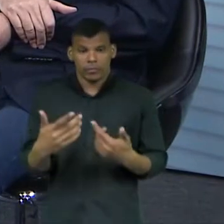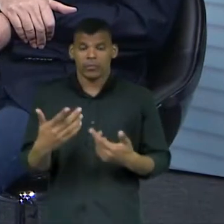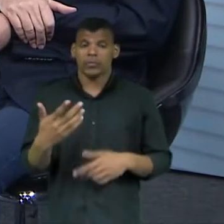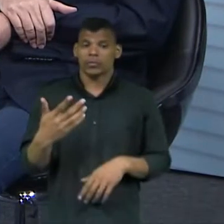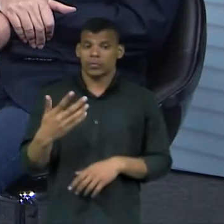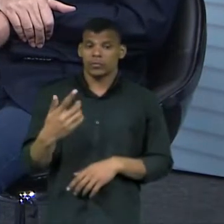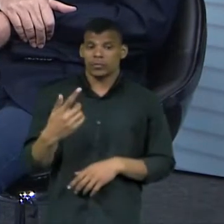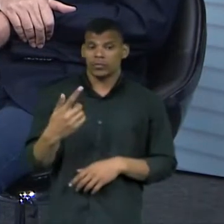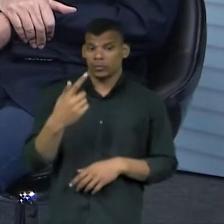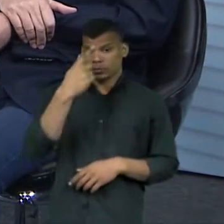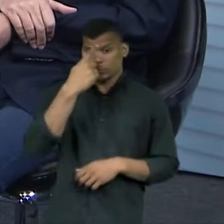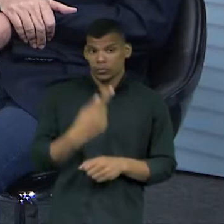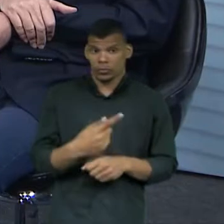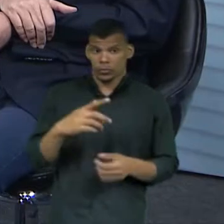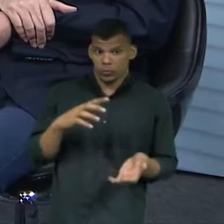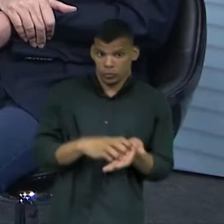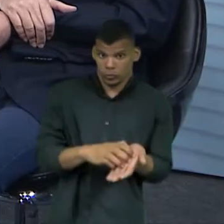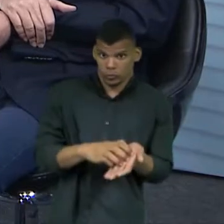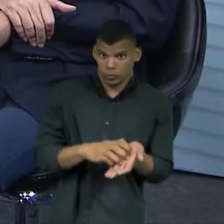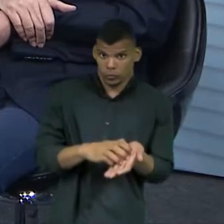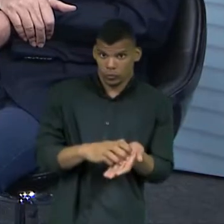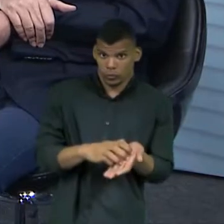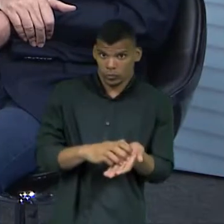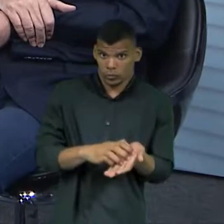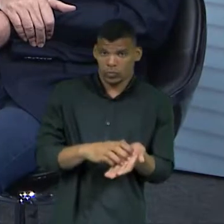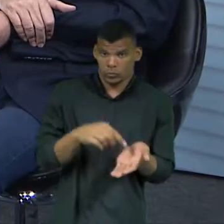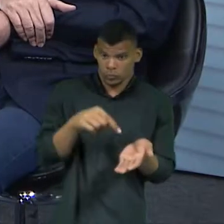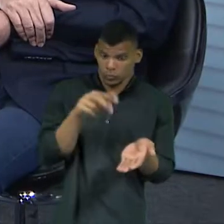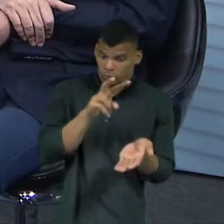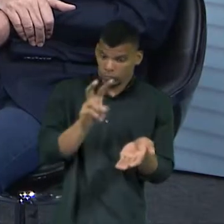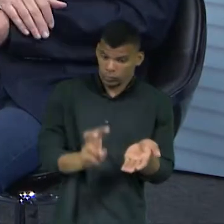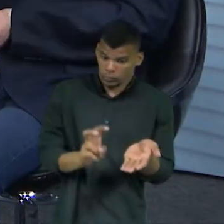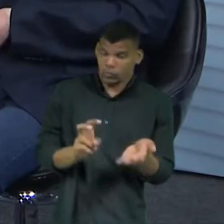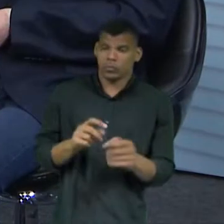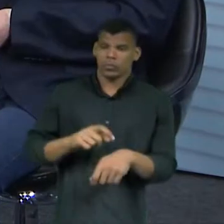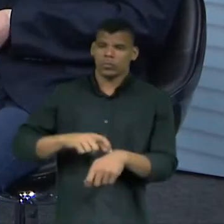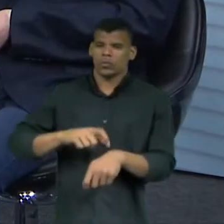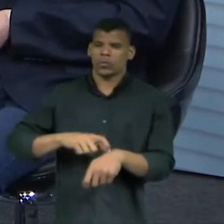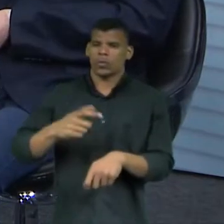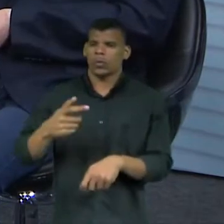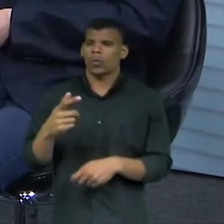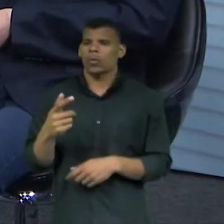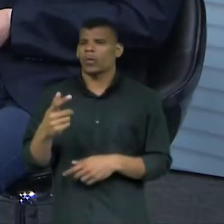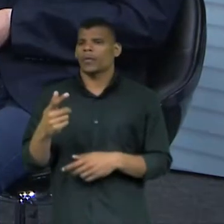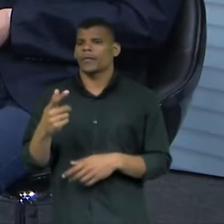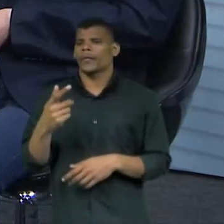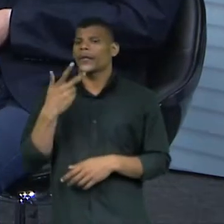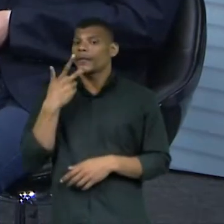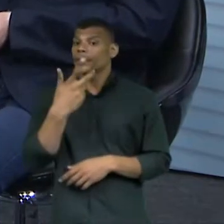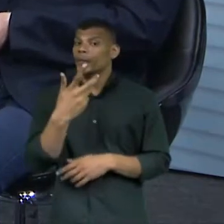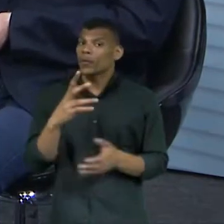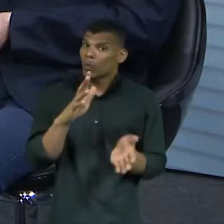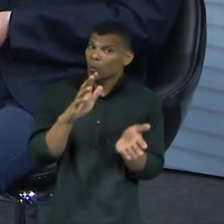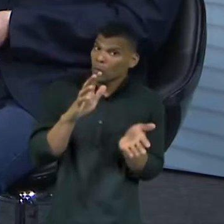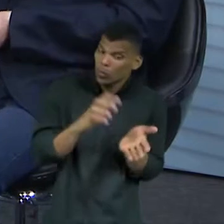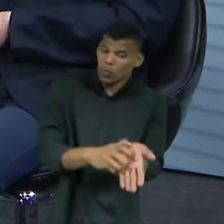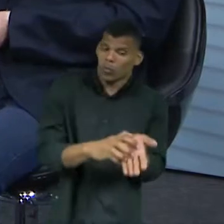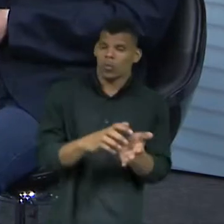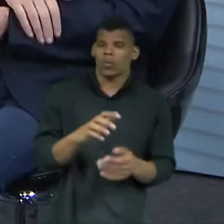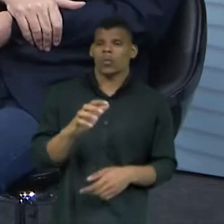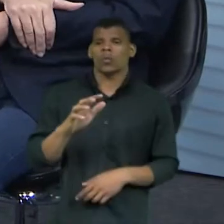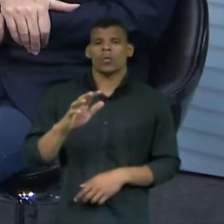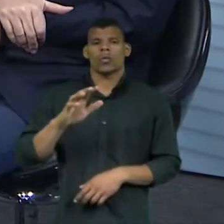o agente público, mais uma vez, não é? Então, está trabalhando, no horário expediente, O agente público é o funcionário público, a pessoa que tem um cargo comissionado. Um cargo